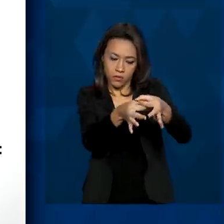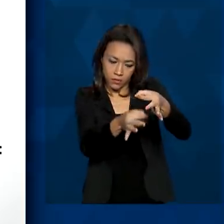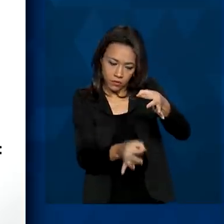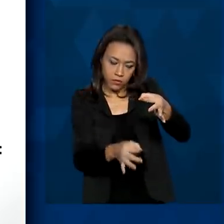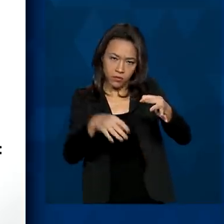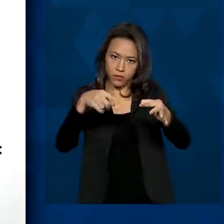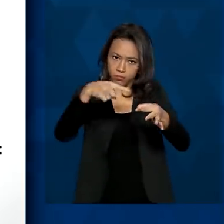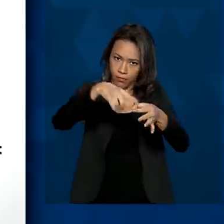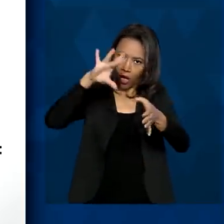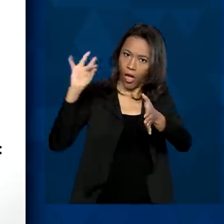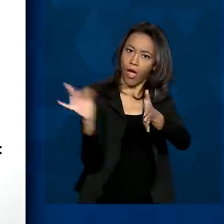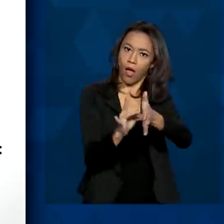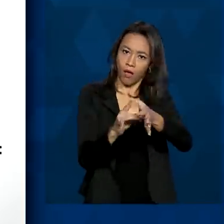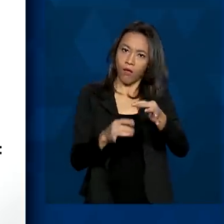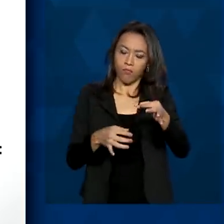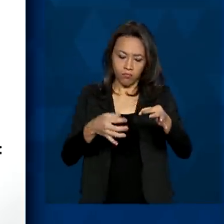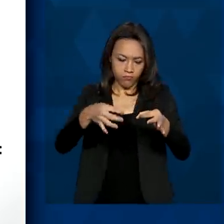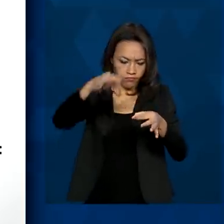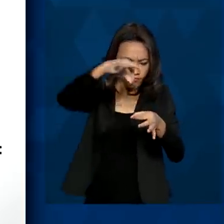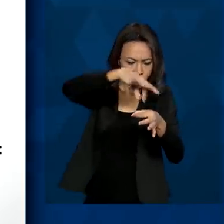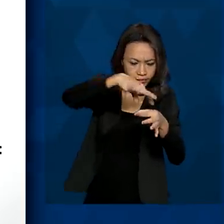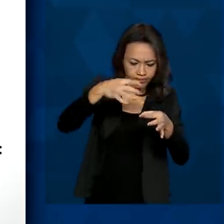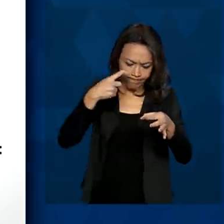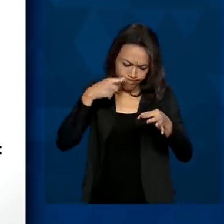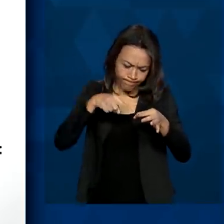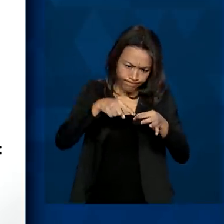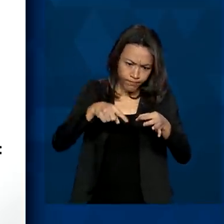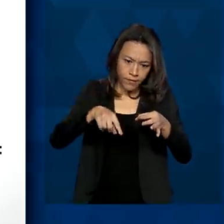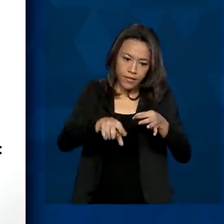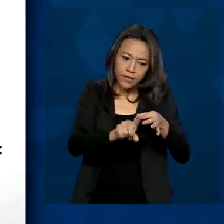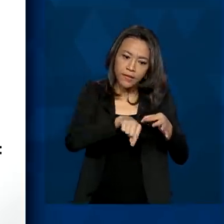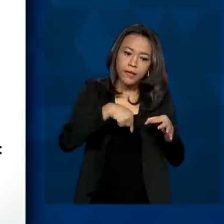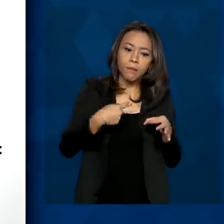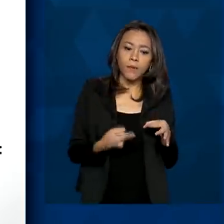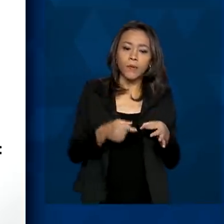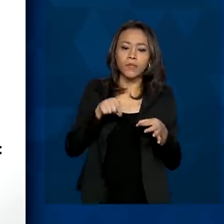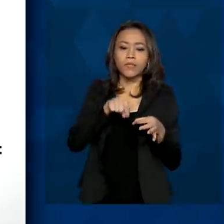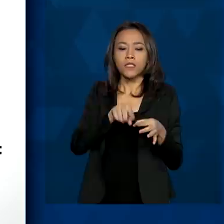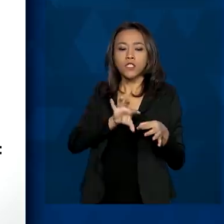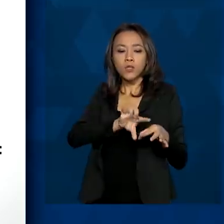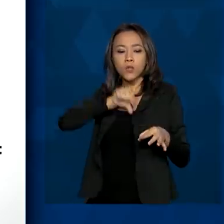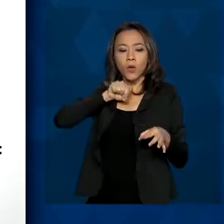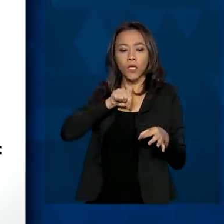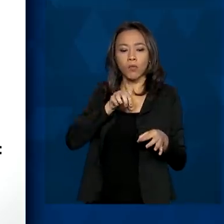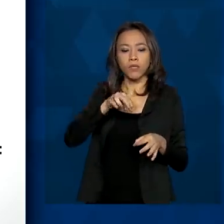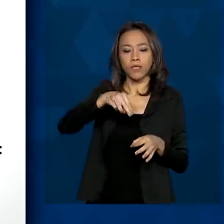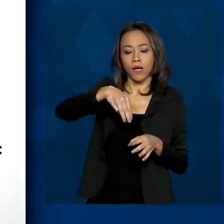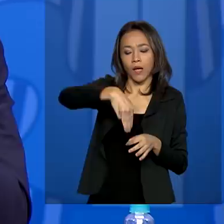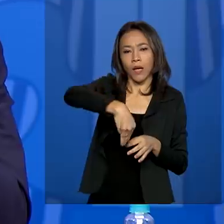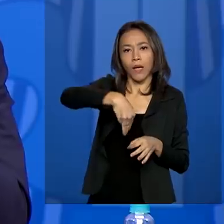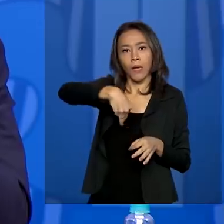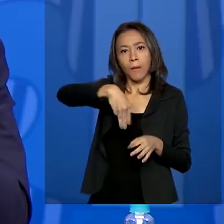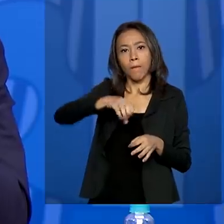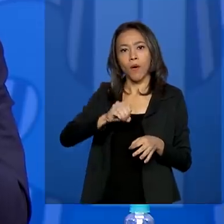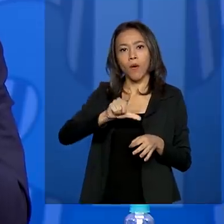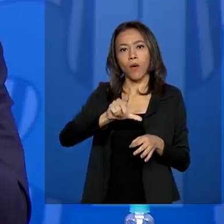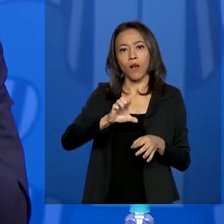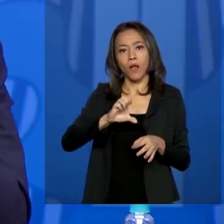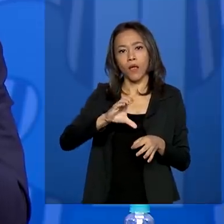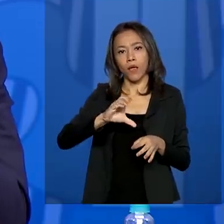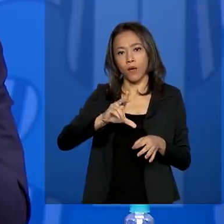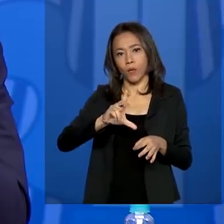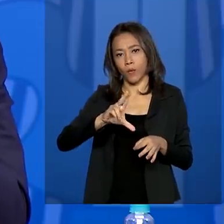teve sucesso, aí nós escolhemos essa molécula, derivada de um medicamento, para começar, e essa é a grande